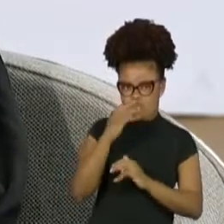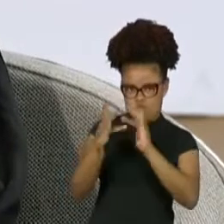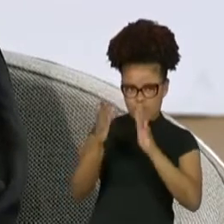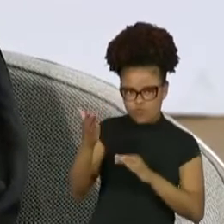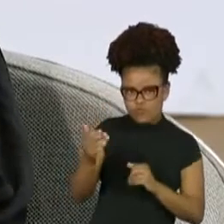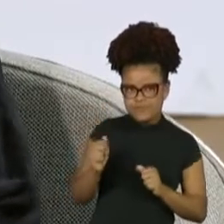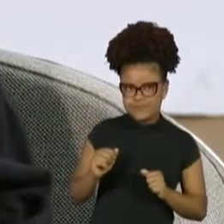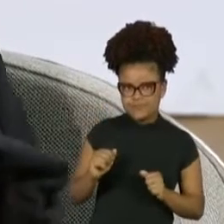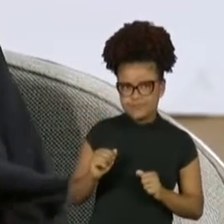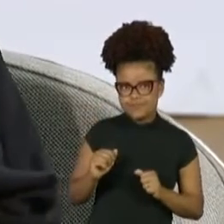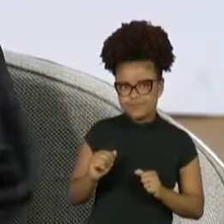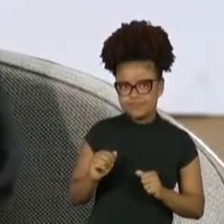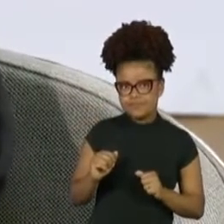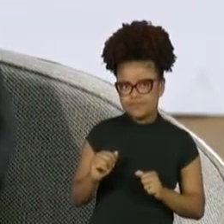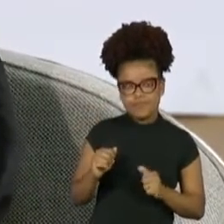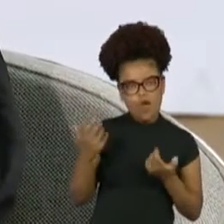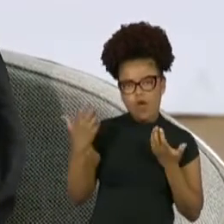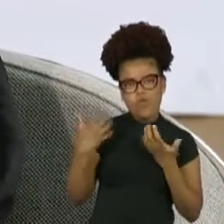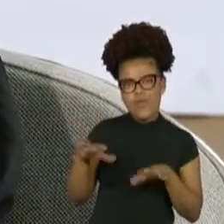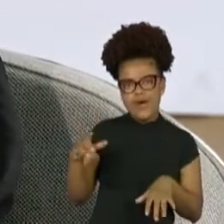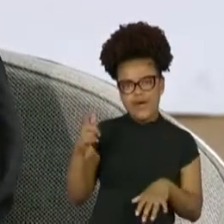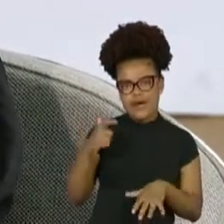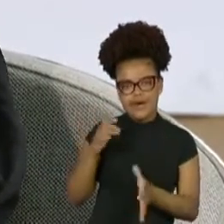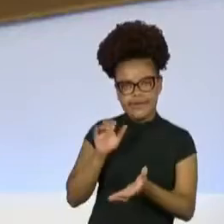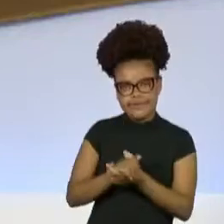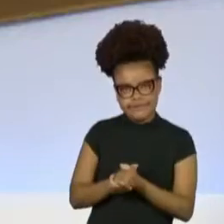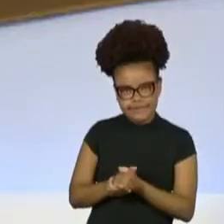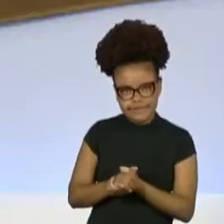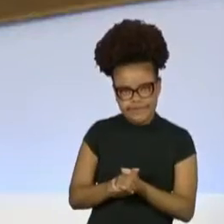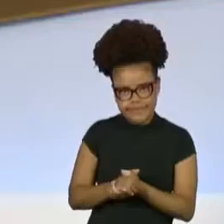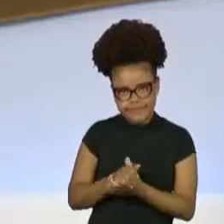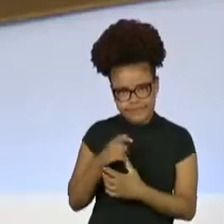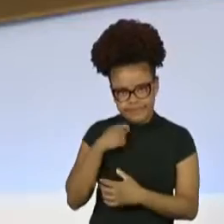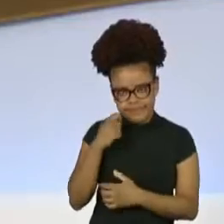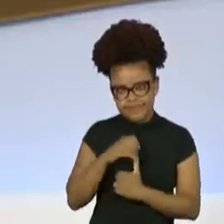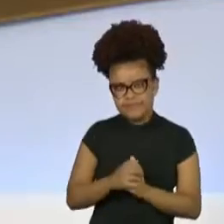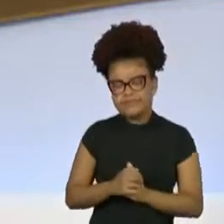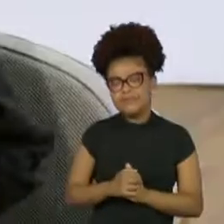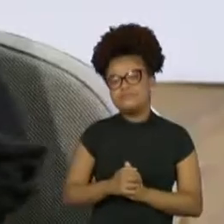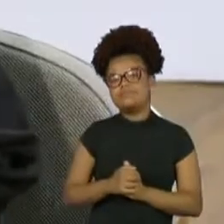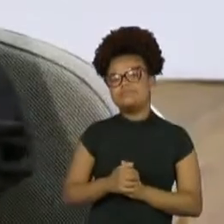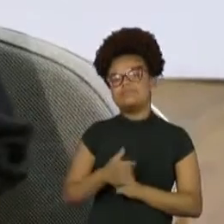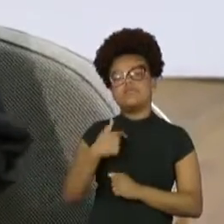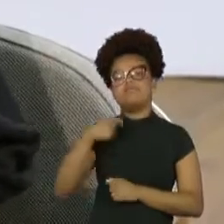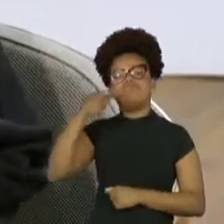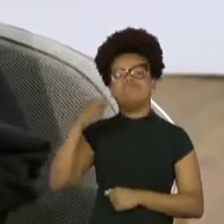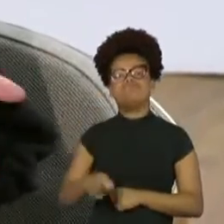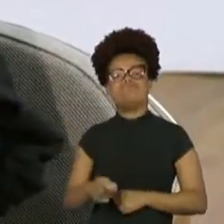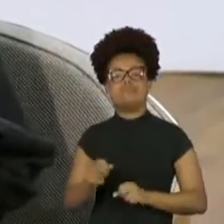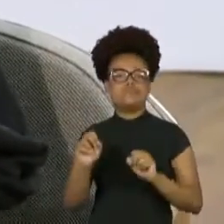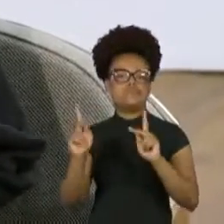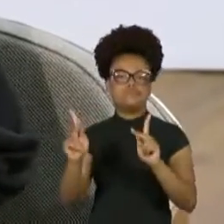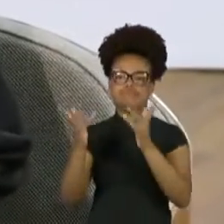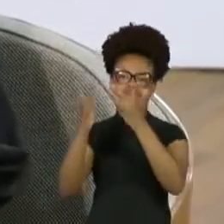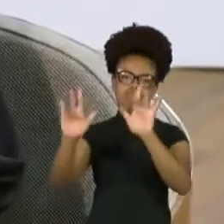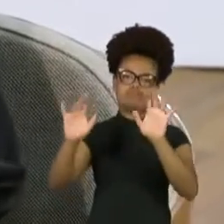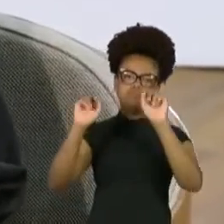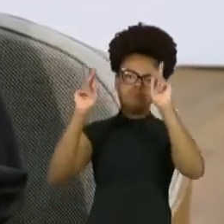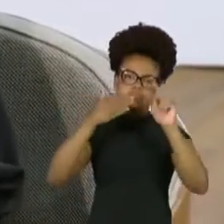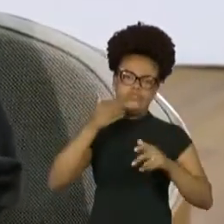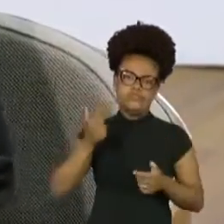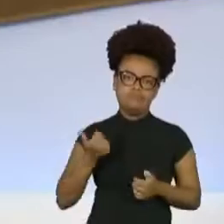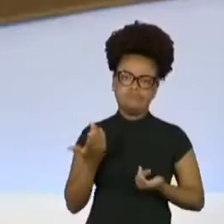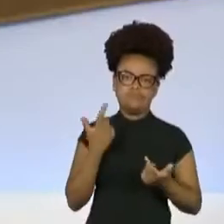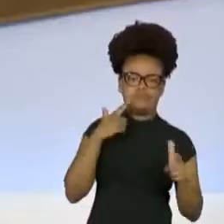casasse com uma atriz. E você sempre muito firme. Eu tive que escolher entre a minha carreira e o noivo.